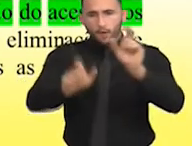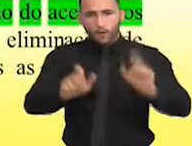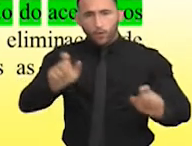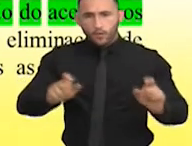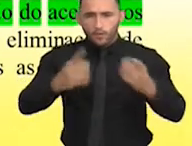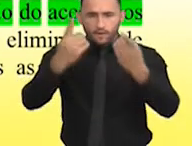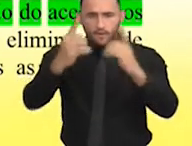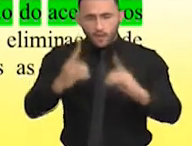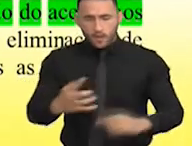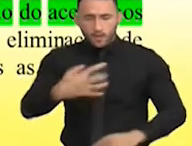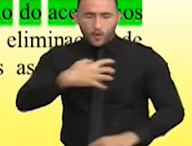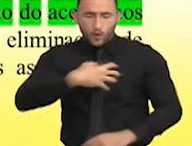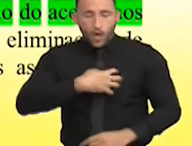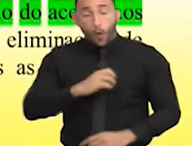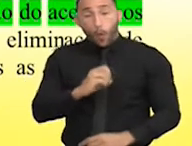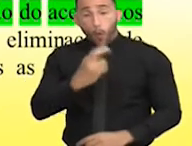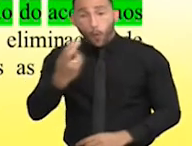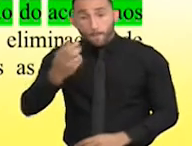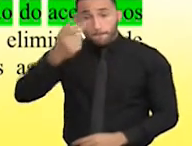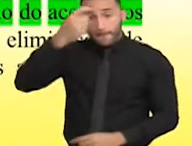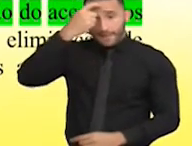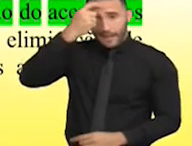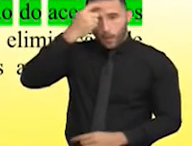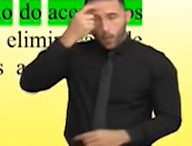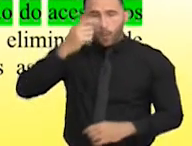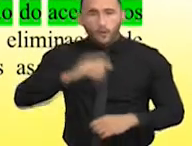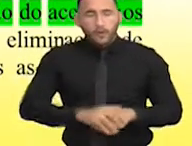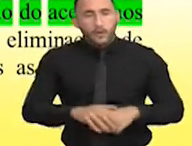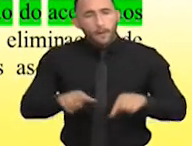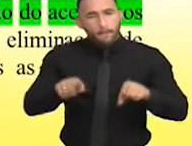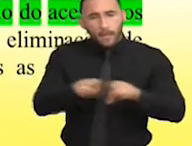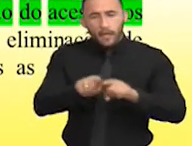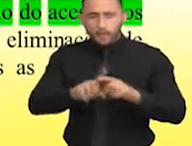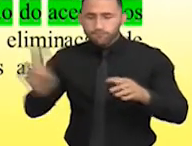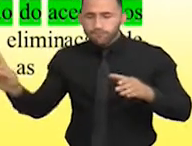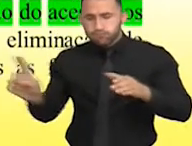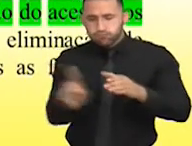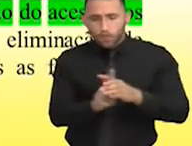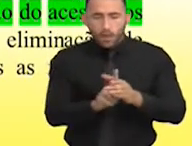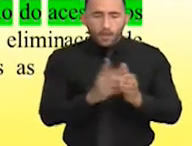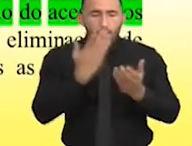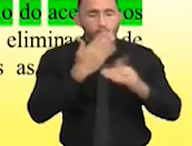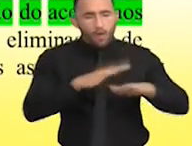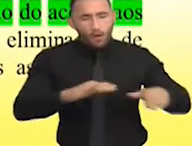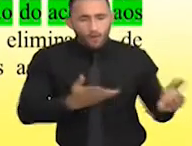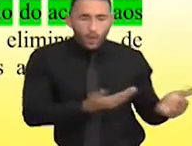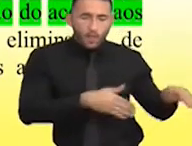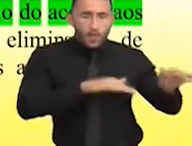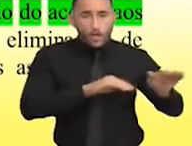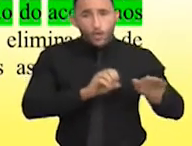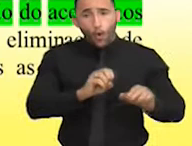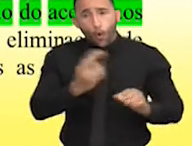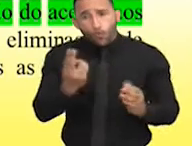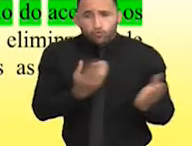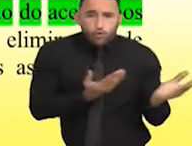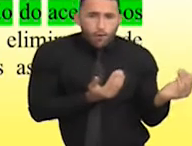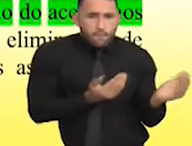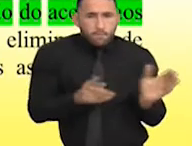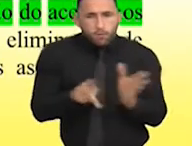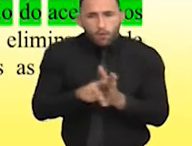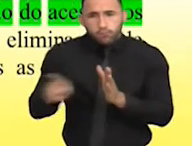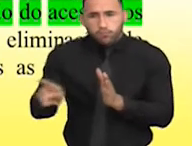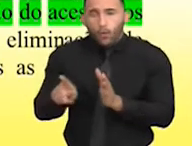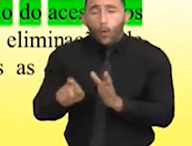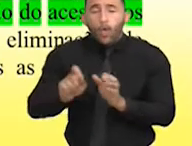sensorial ou mental, bem como a integração deste adolescente ou de jovem portador de deficiência, mediante